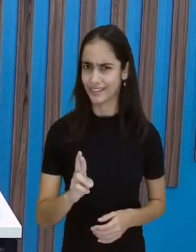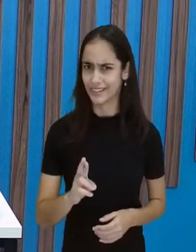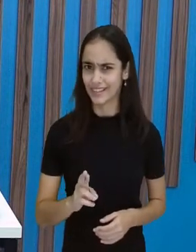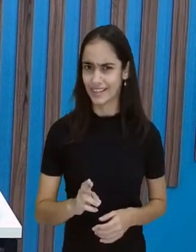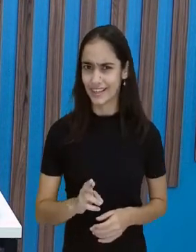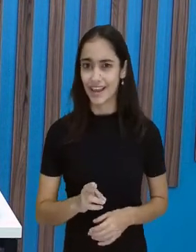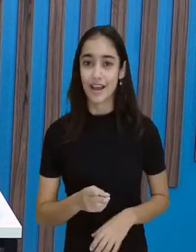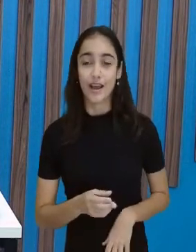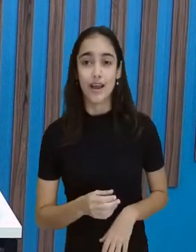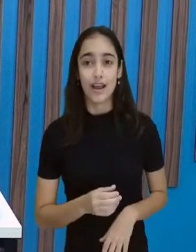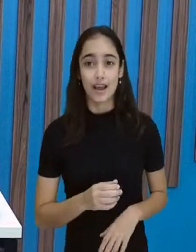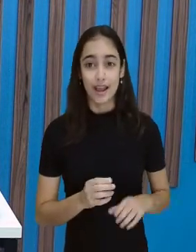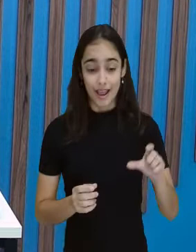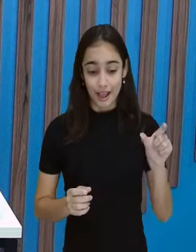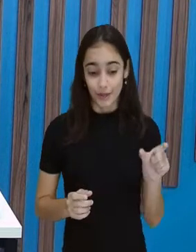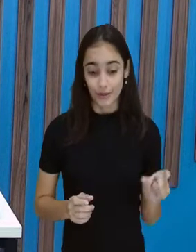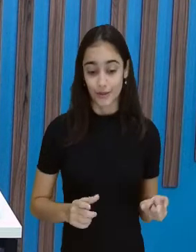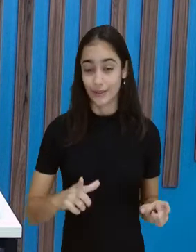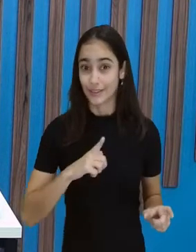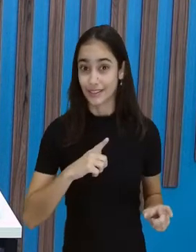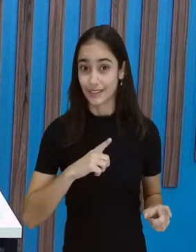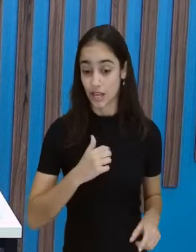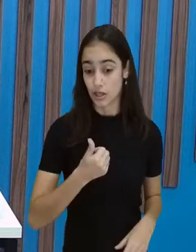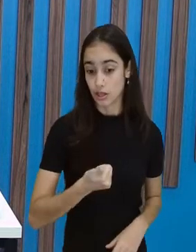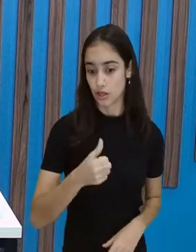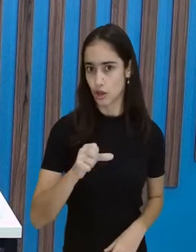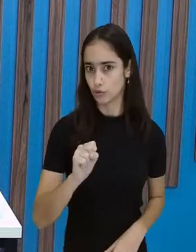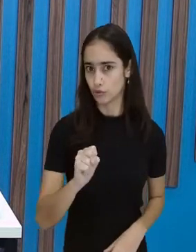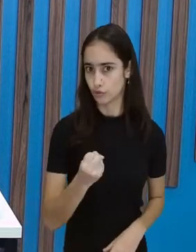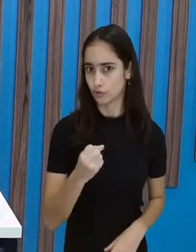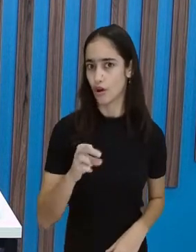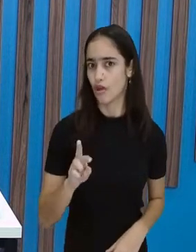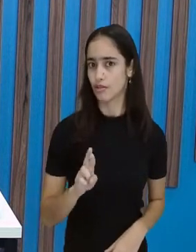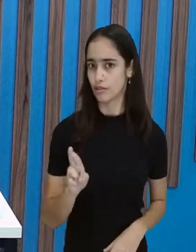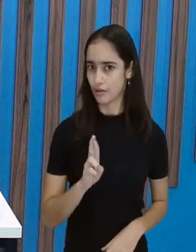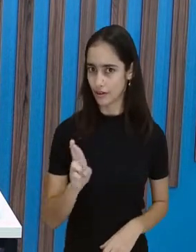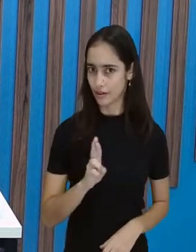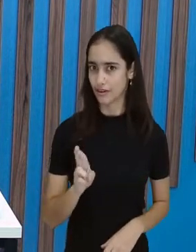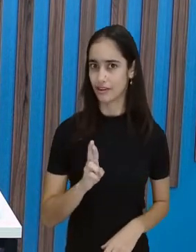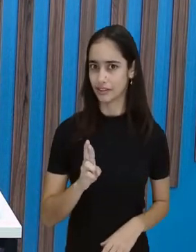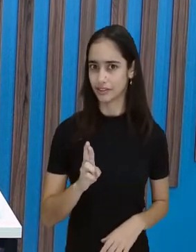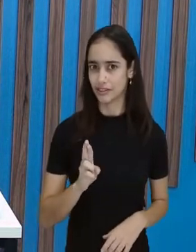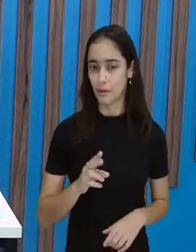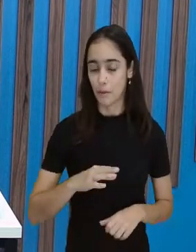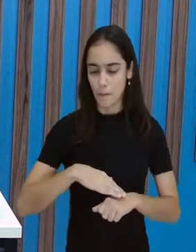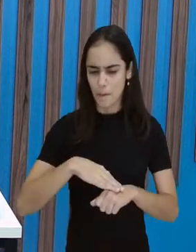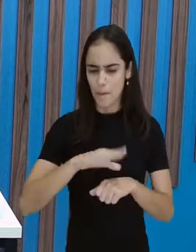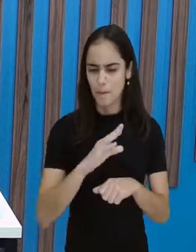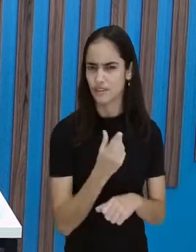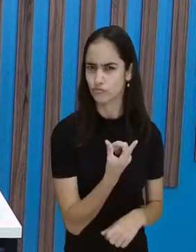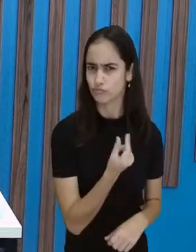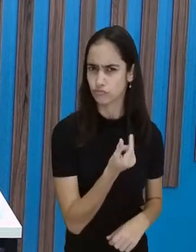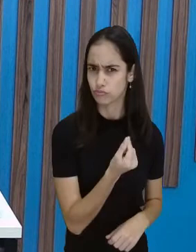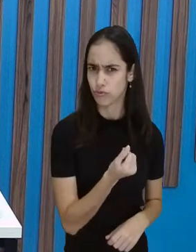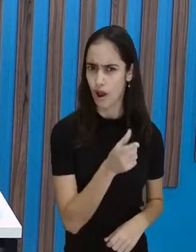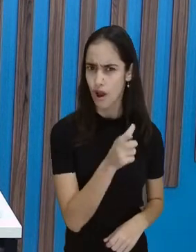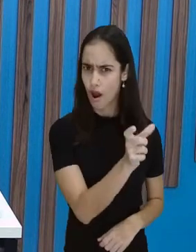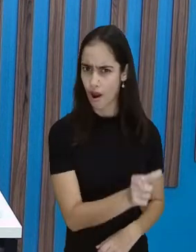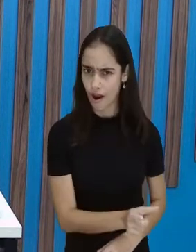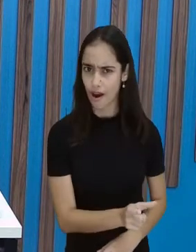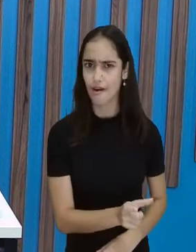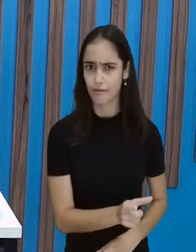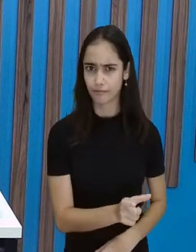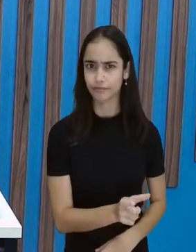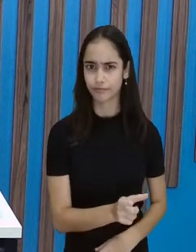Ela ainda respondeu que Eduarda tem 18 reais, tem a mais, né? Então, quem tem o maior valor monetário é Eduarda.